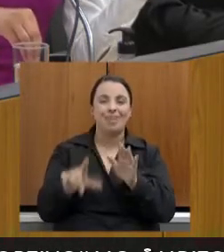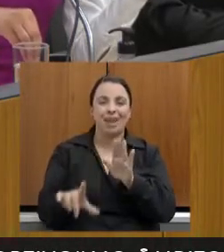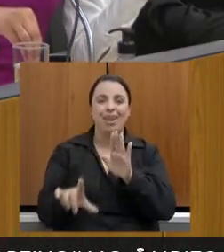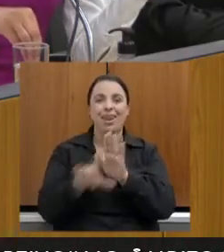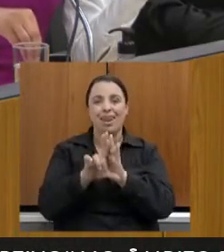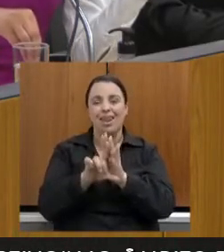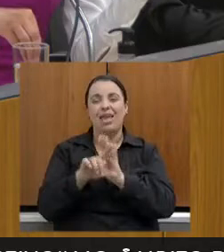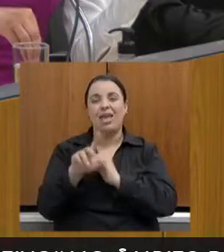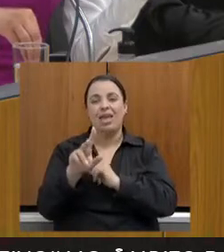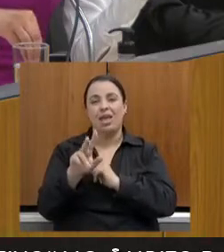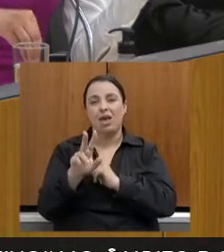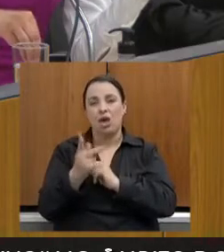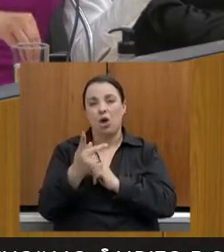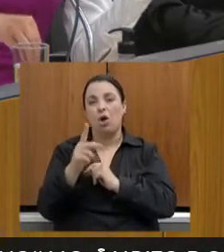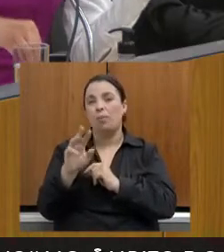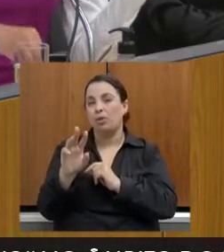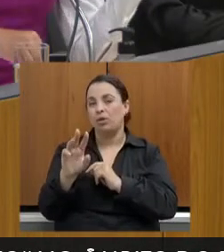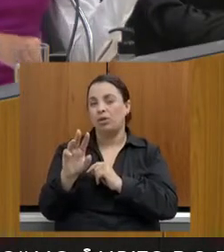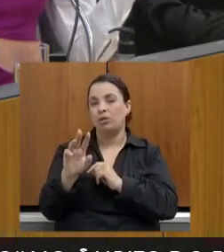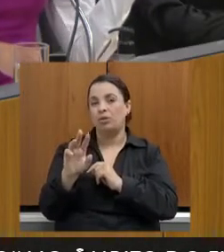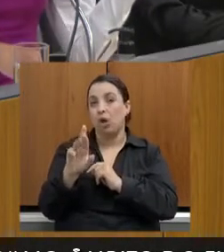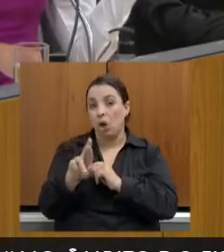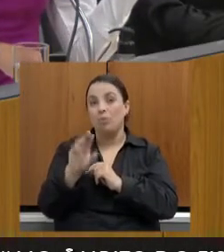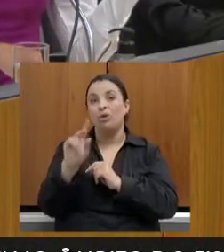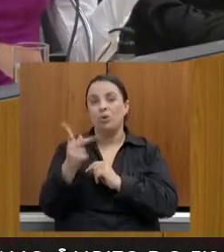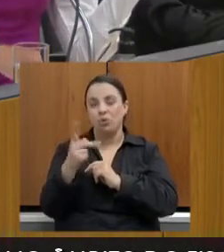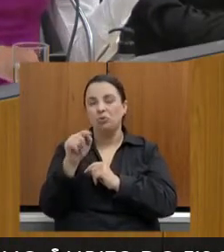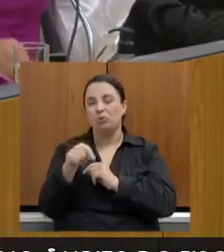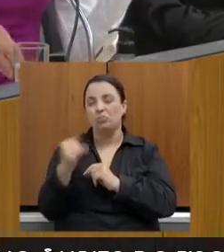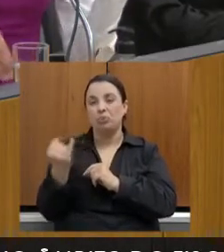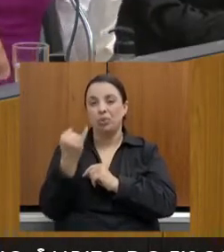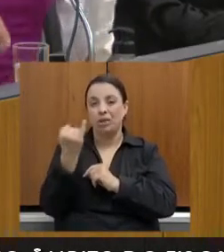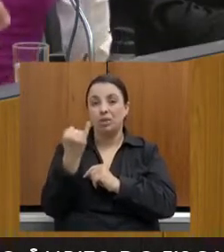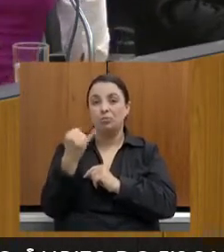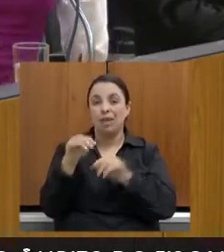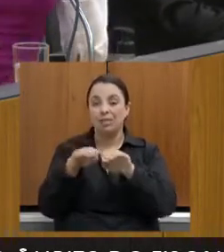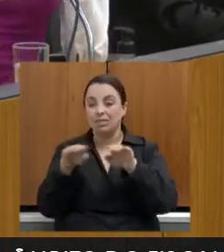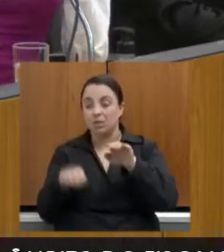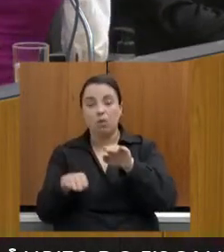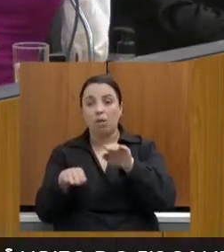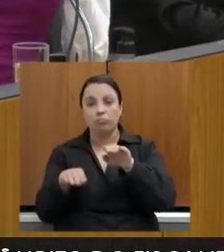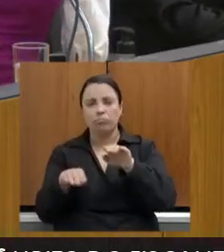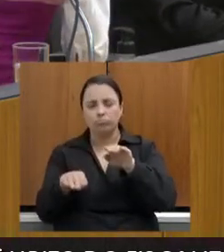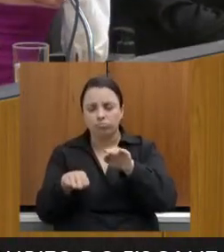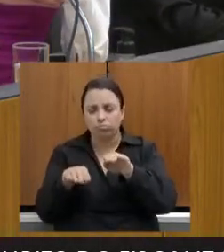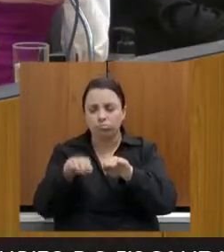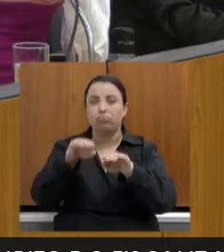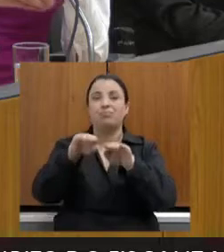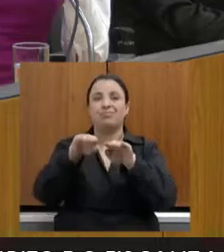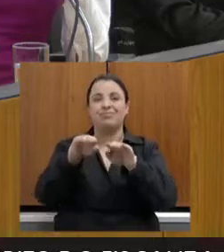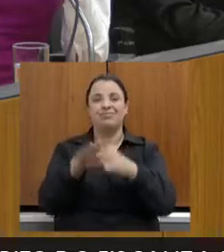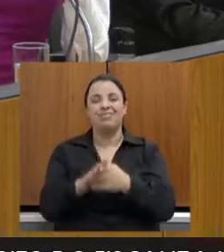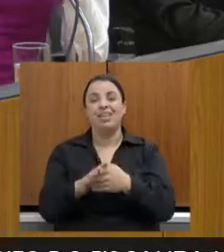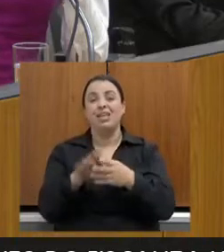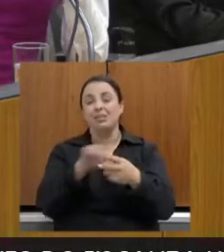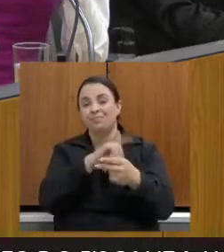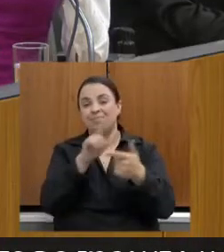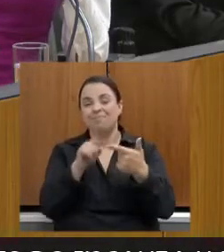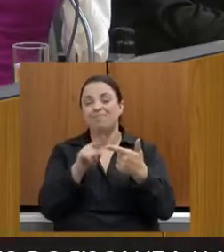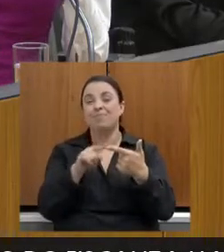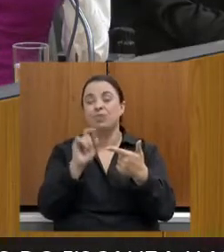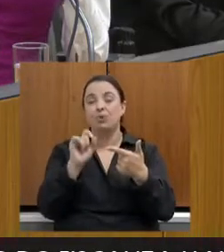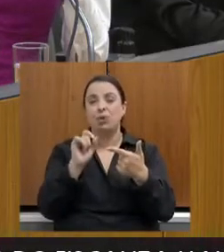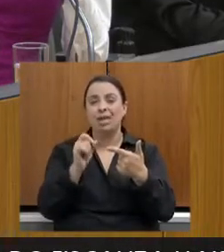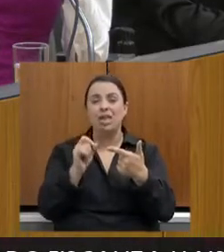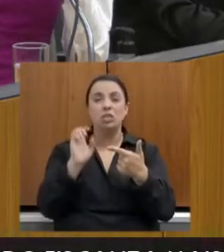desigualdades de acesso e, por outro, a questão de que não basta a gente ofertar a política pública, porque você...